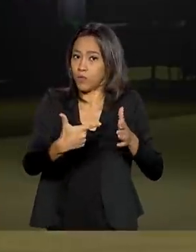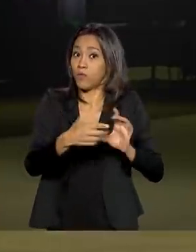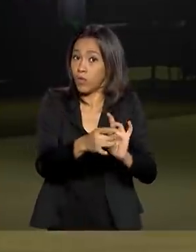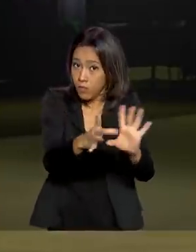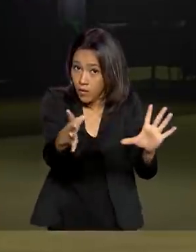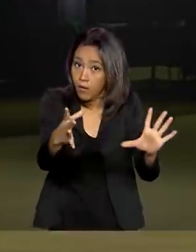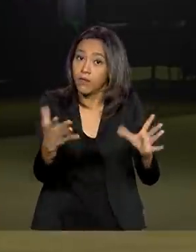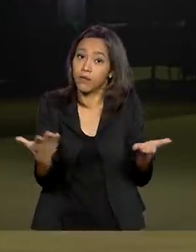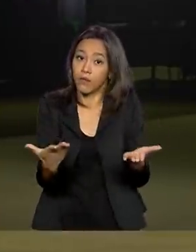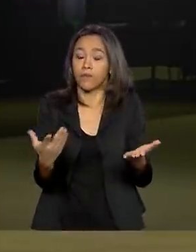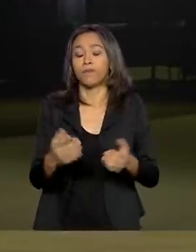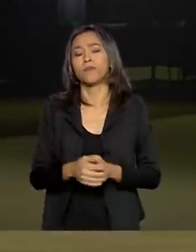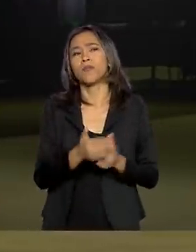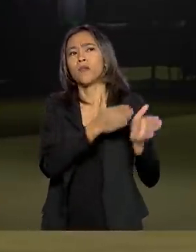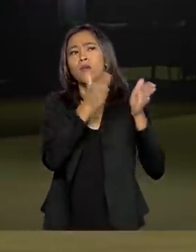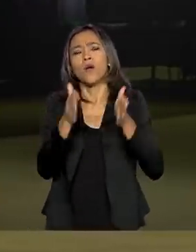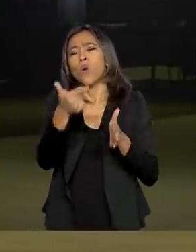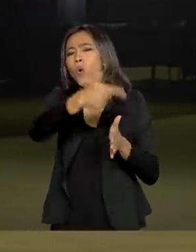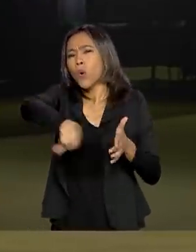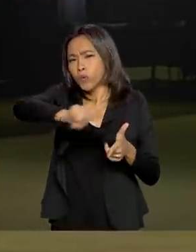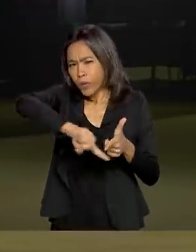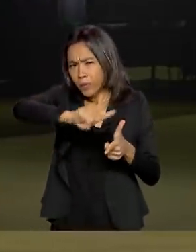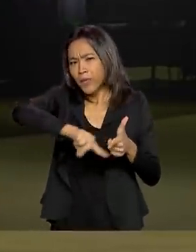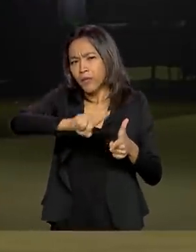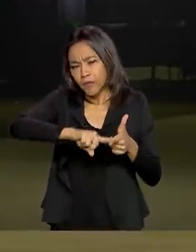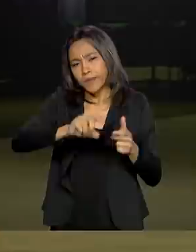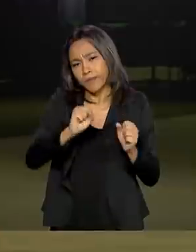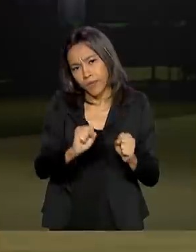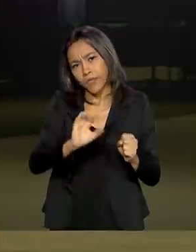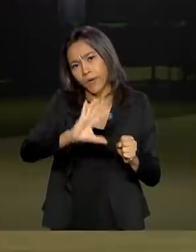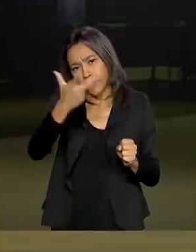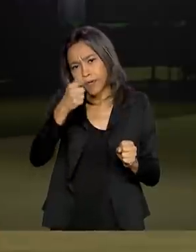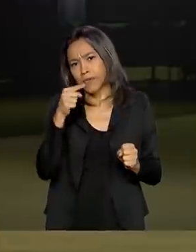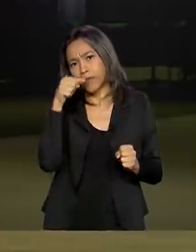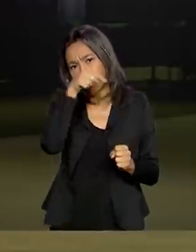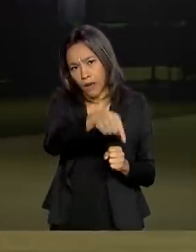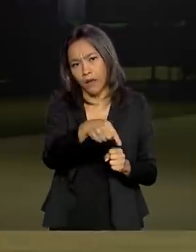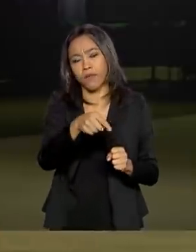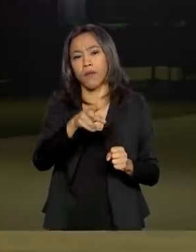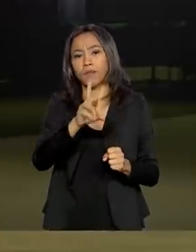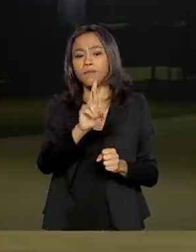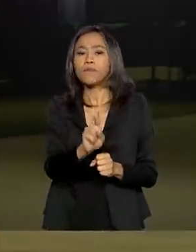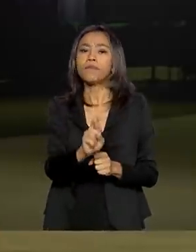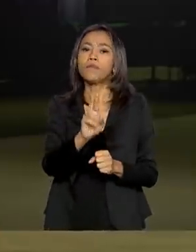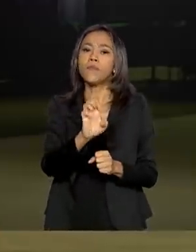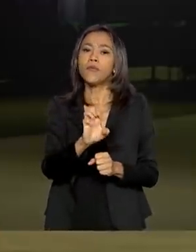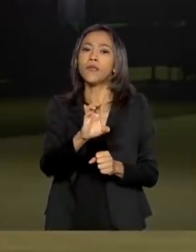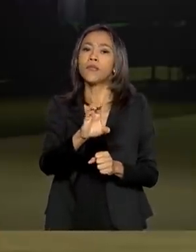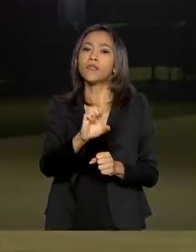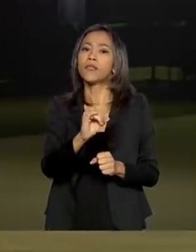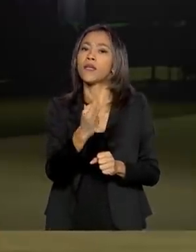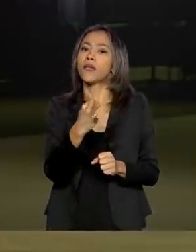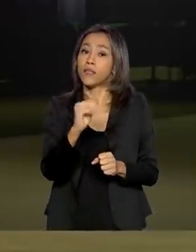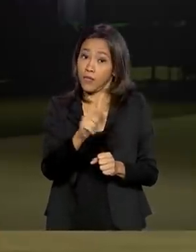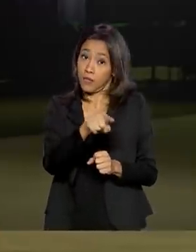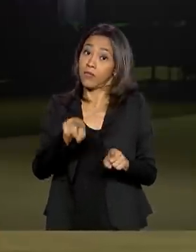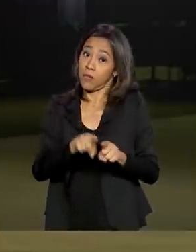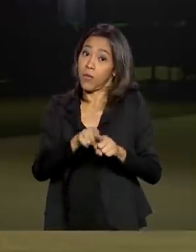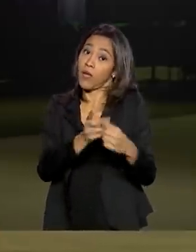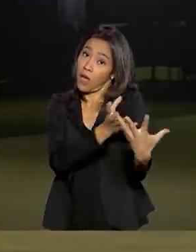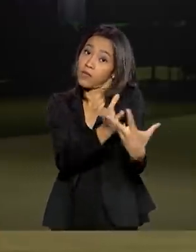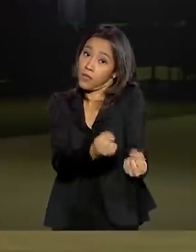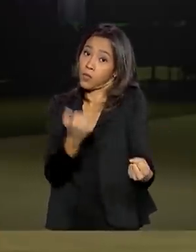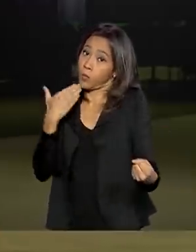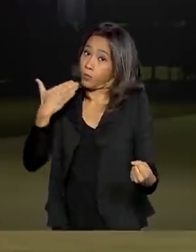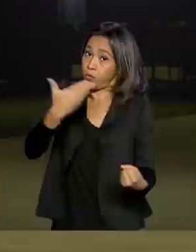coisa, pode ter outra dificuldade lá na Receita. Então, a Receita também atendeu um apelo que foi feito pelo Ministério da Cidadania